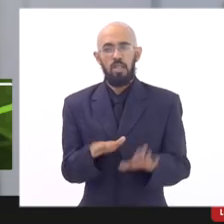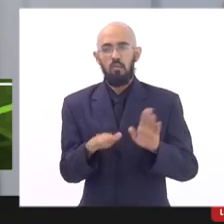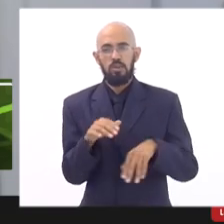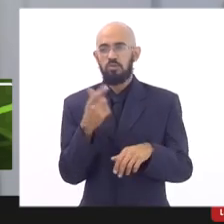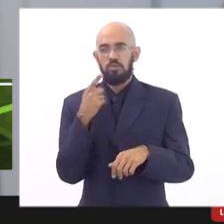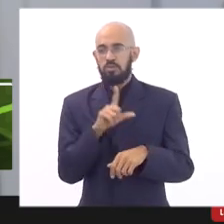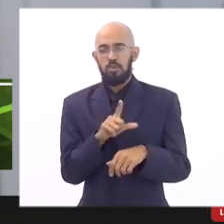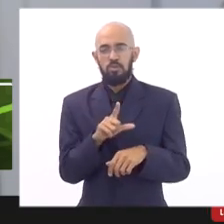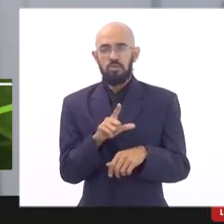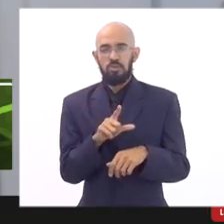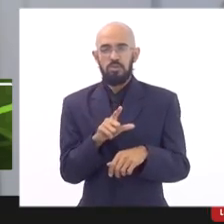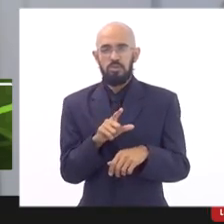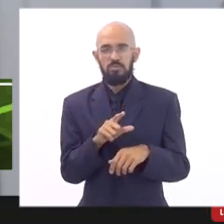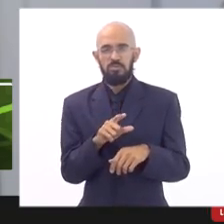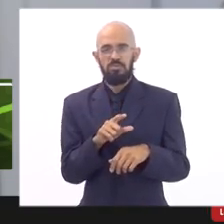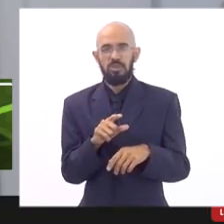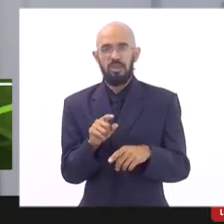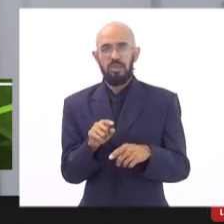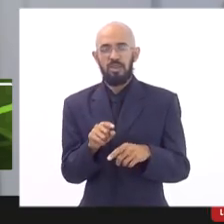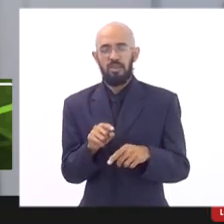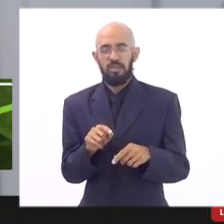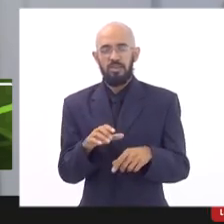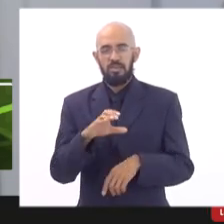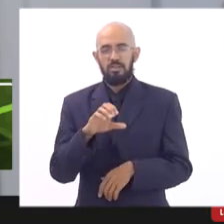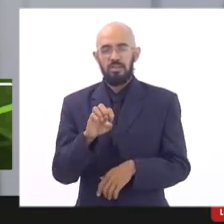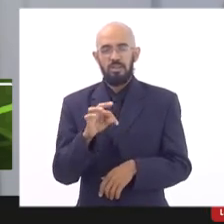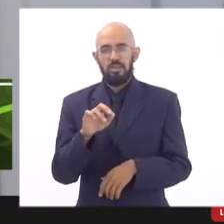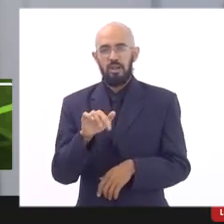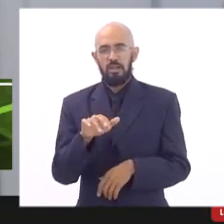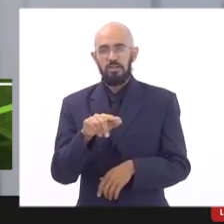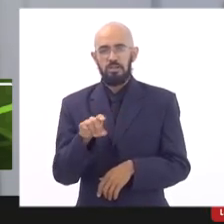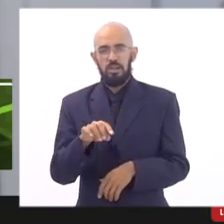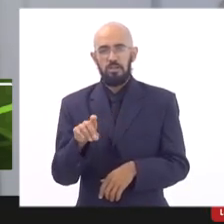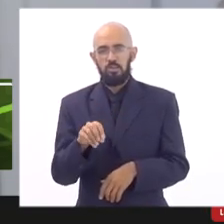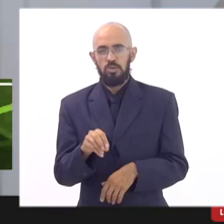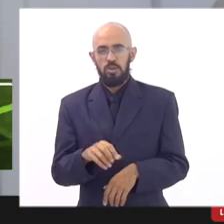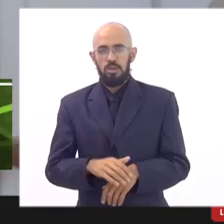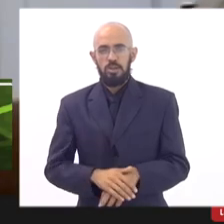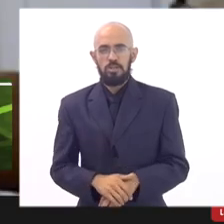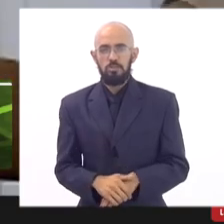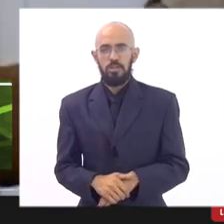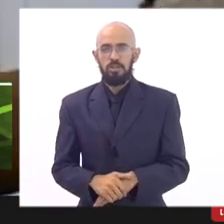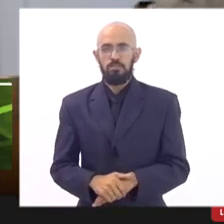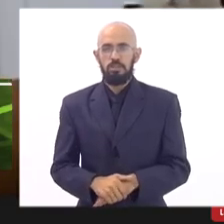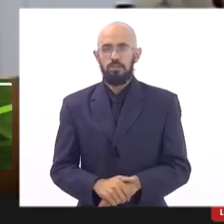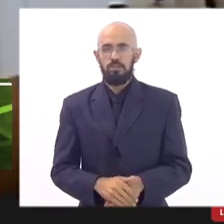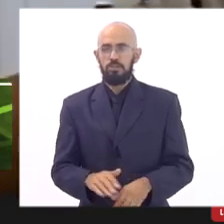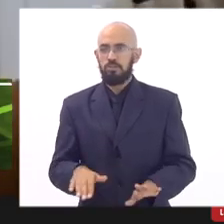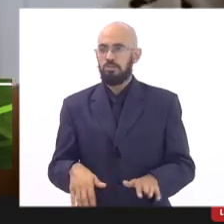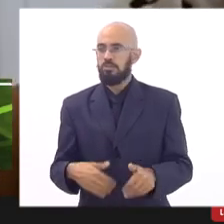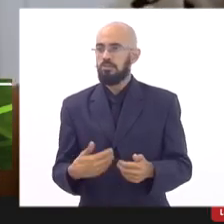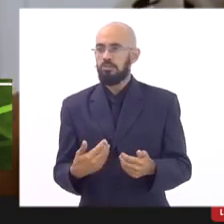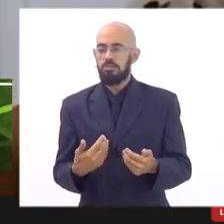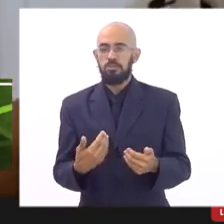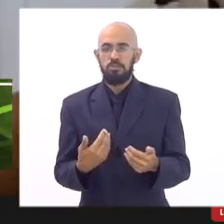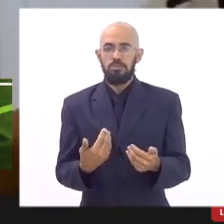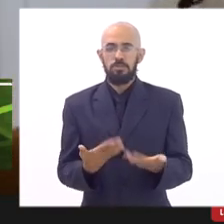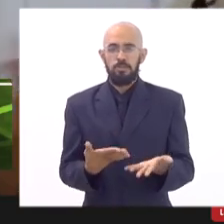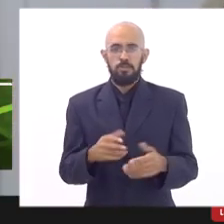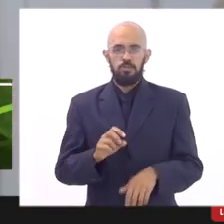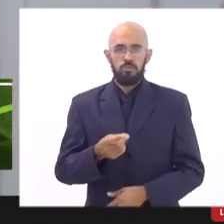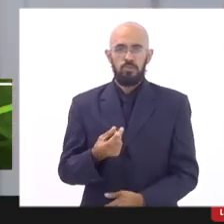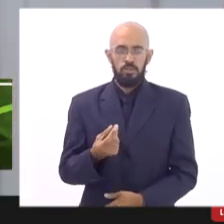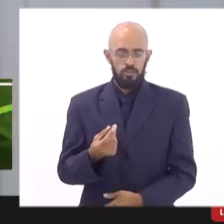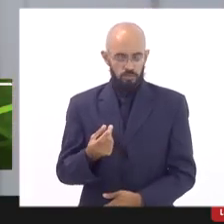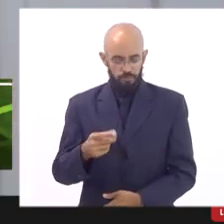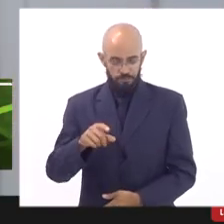descentralizado então só para ficar claro esse valor que está no plano de trabalho ele é um valor previsto na resolução 5722 ele